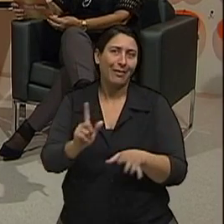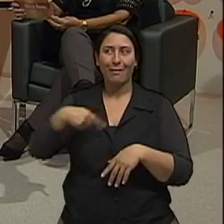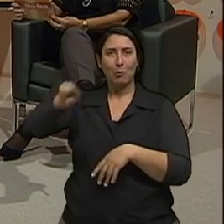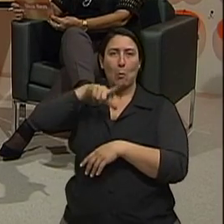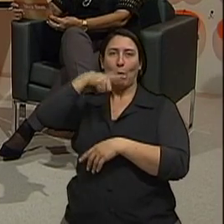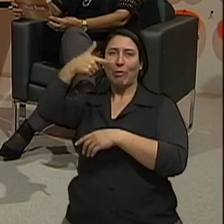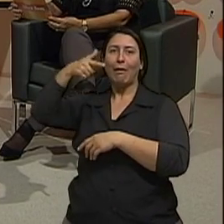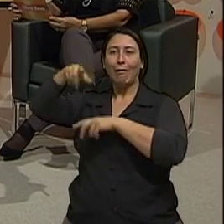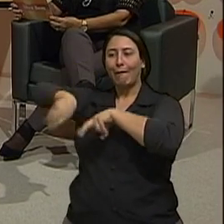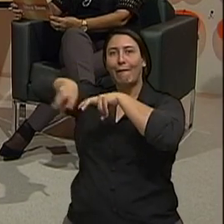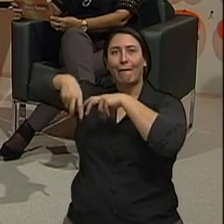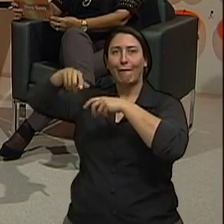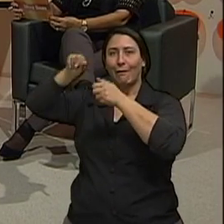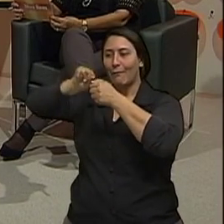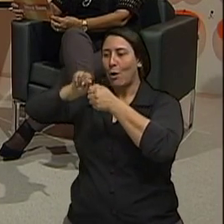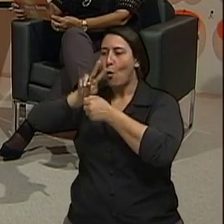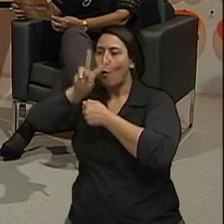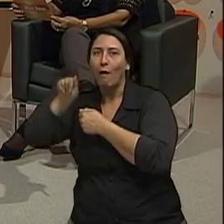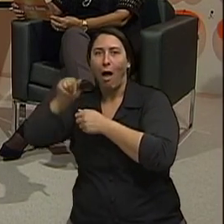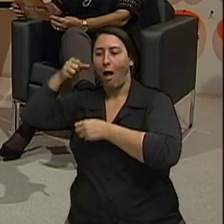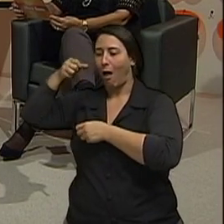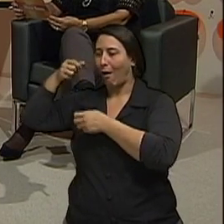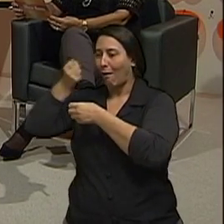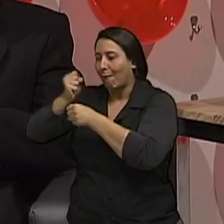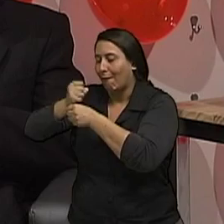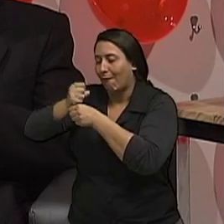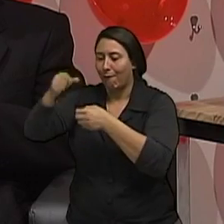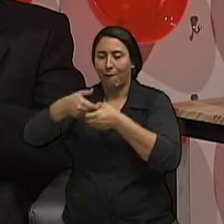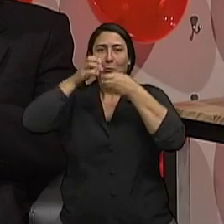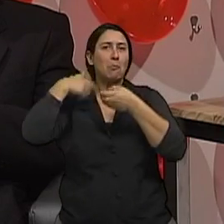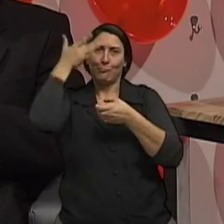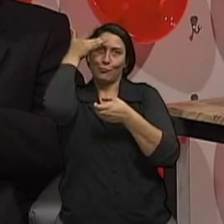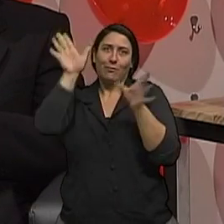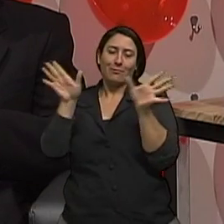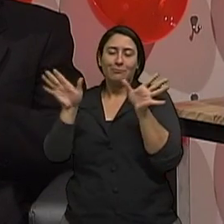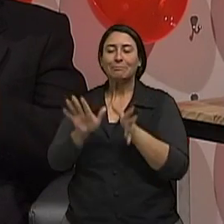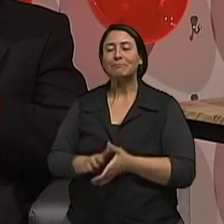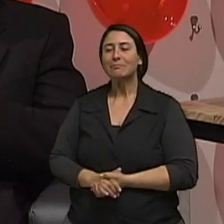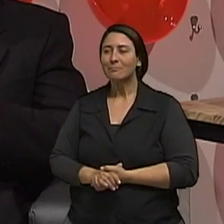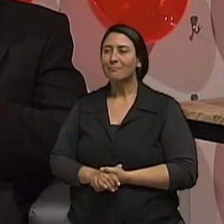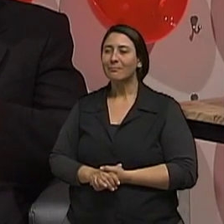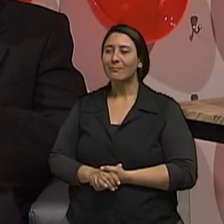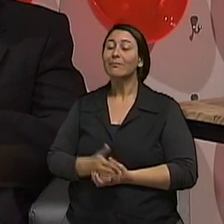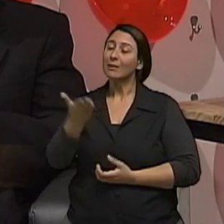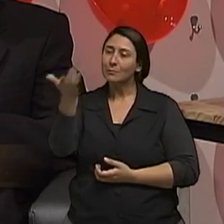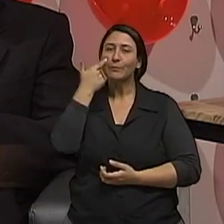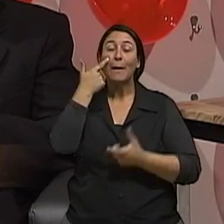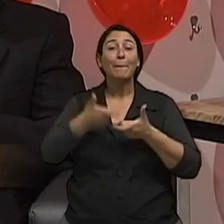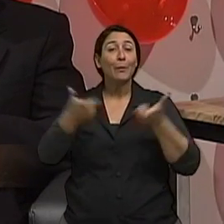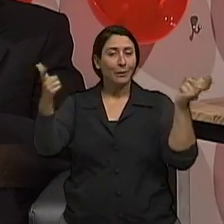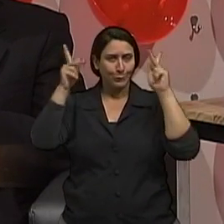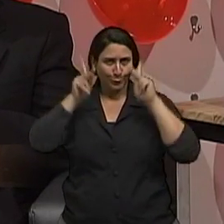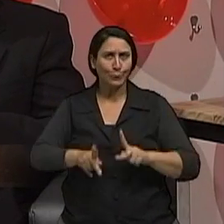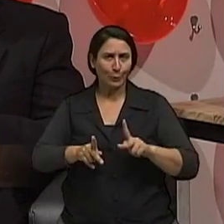Perfeito. Bom, é claro que é mais fácil o indivíduo abusar de destilado do que ele abusar de cerveja, por exemplo. Precisa tomar uma quantidade maior de cerveja para